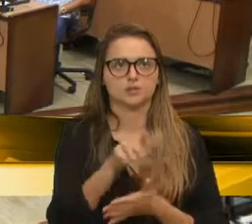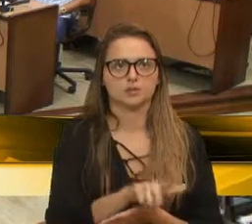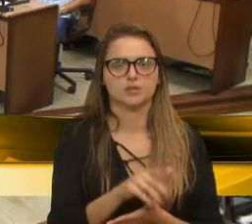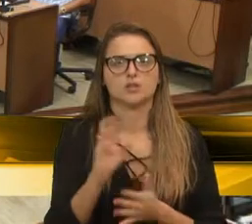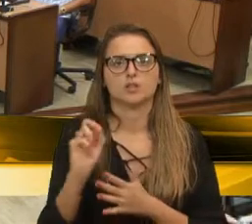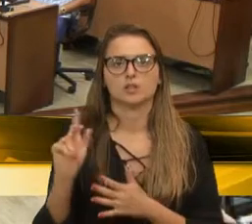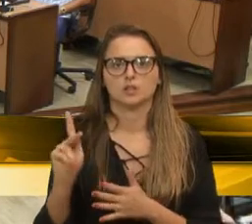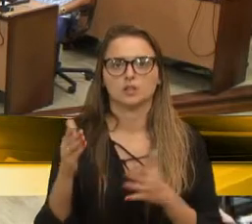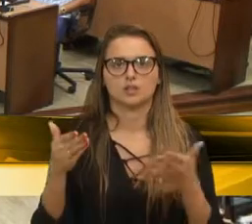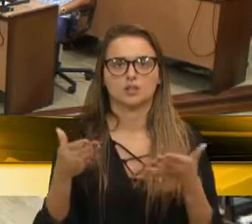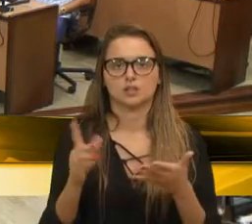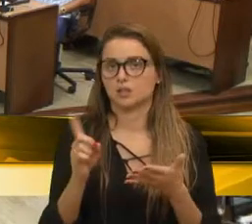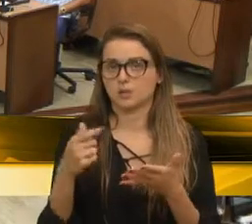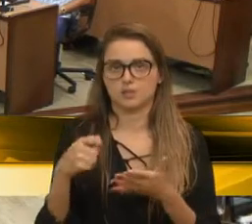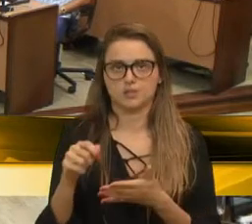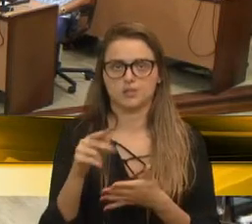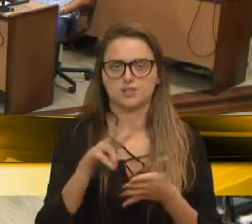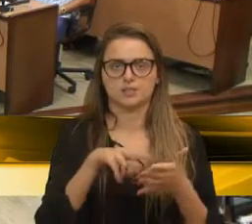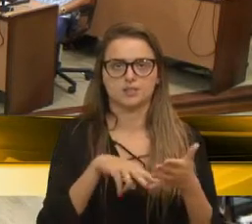Ok, está dispensado.